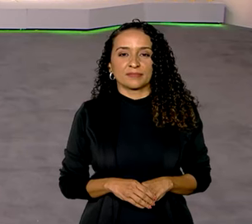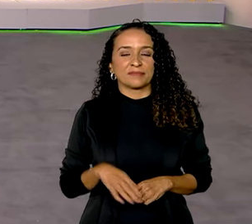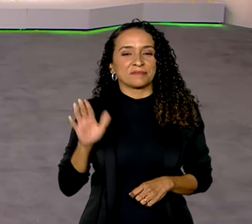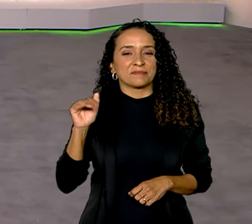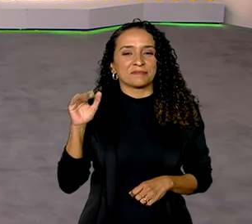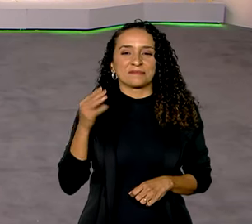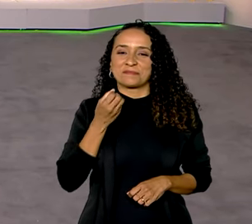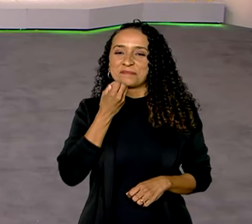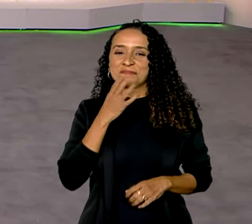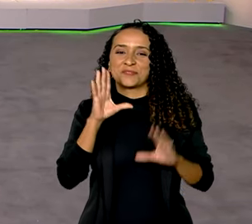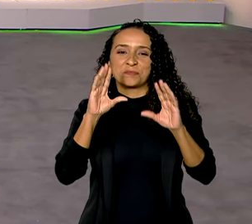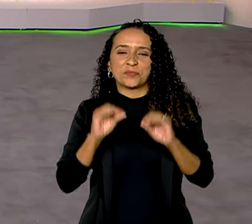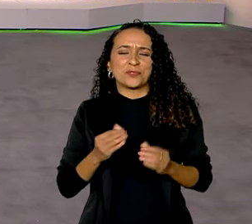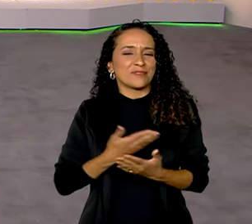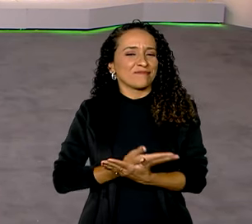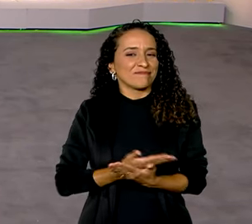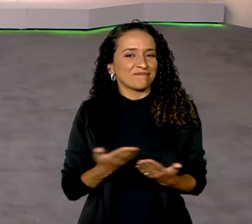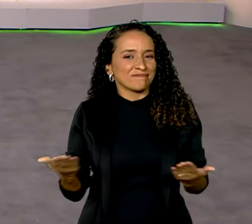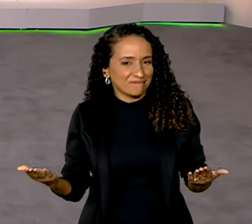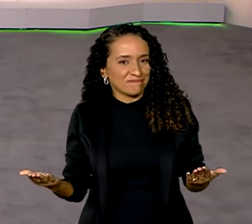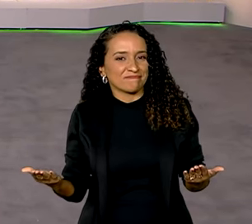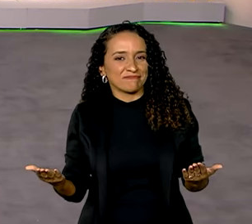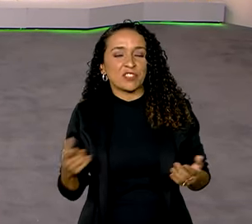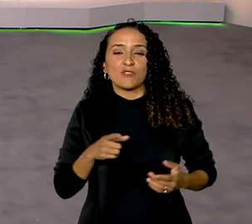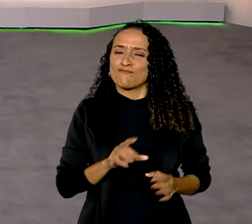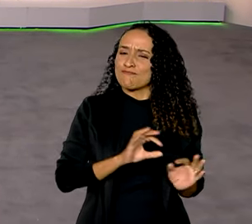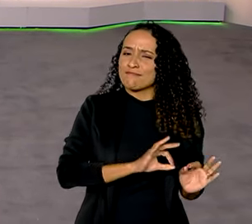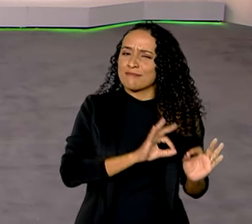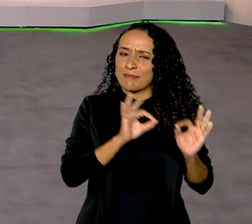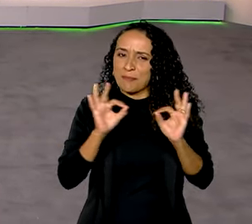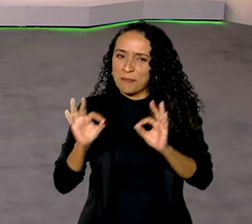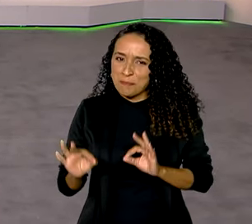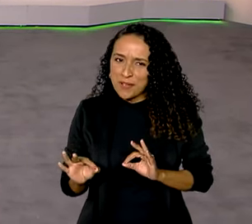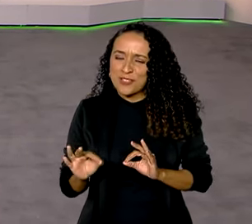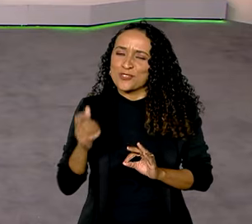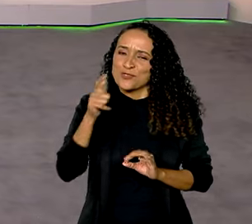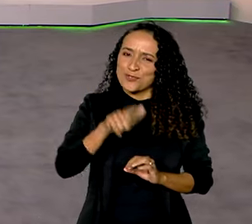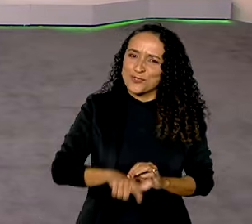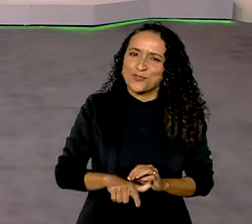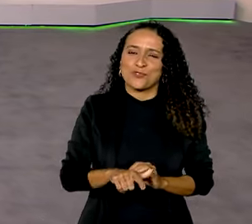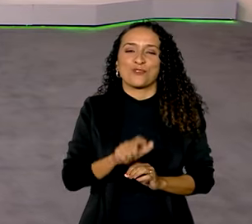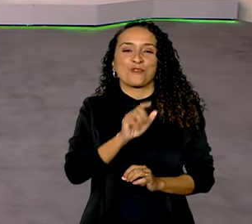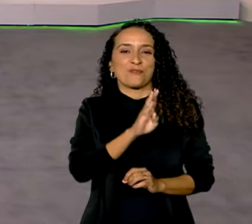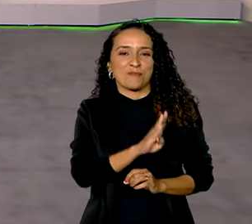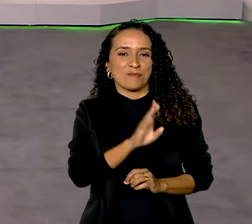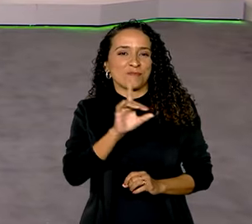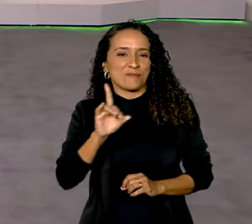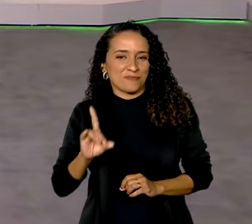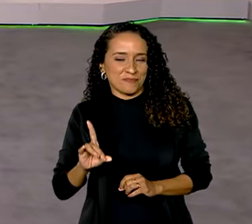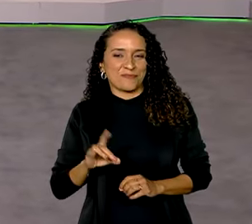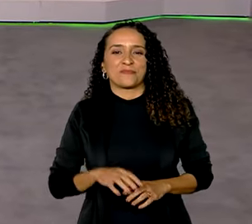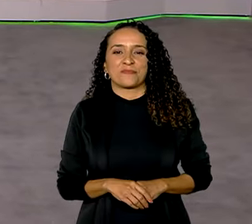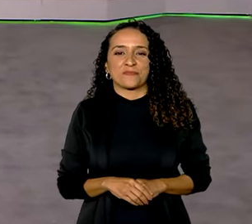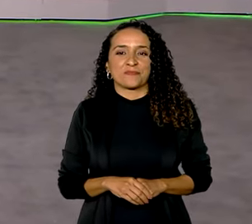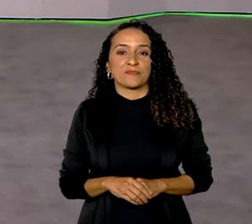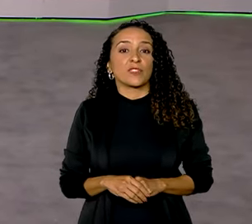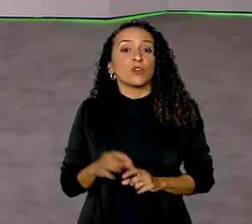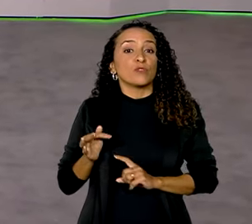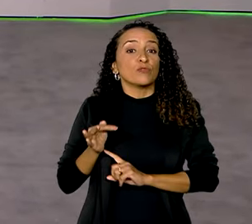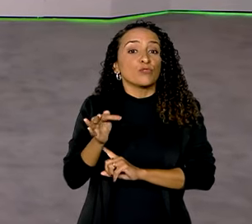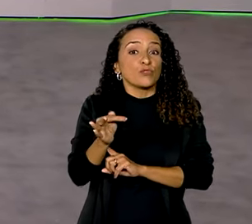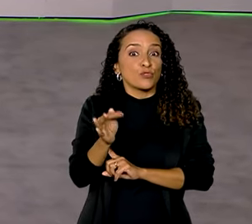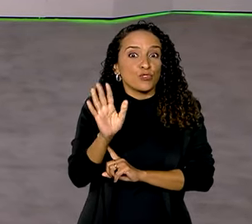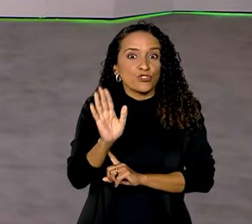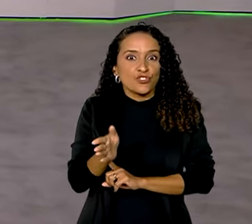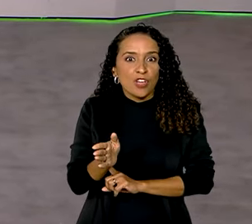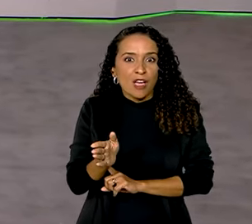Olá, boa noite a todos, boa noite pra você que nos acompanha em mais uma edição do Brasil em Dia. O